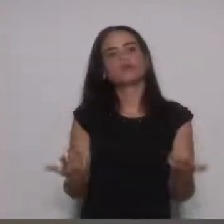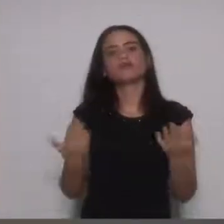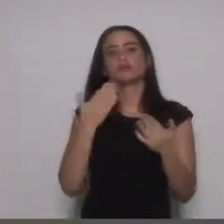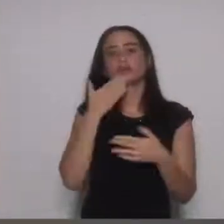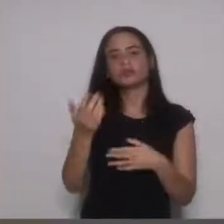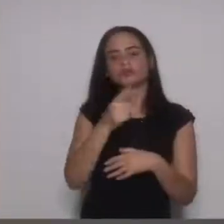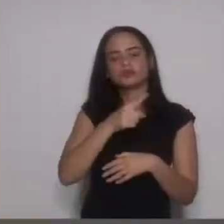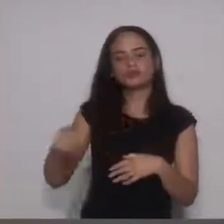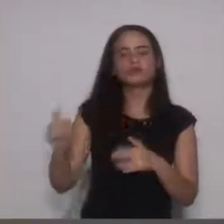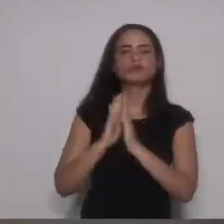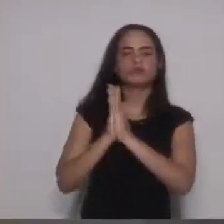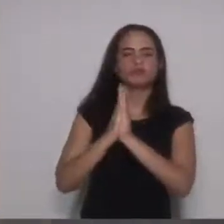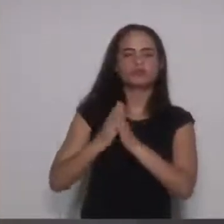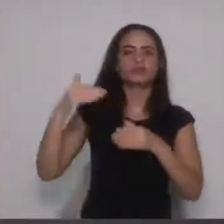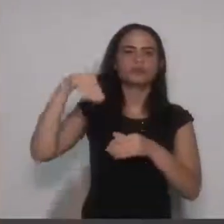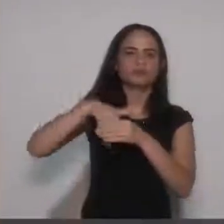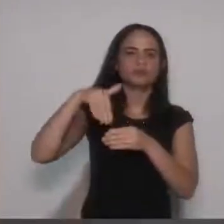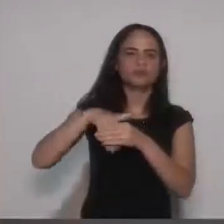nobres pares para esse projeto.